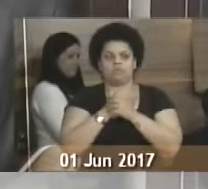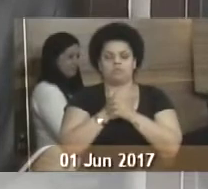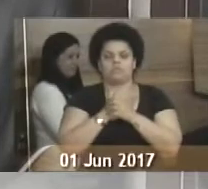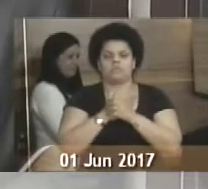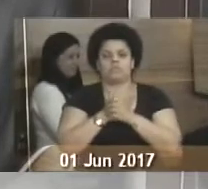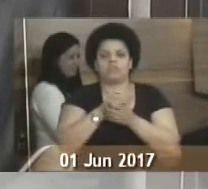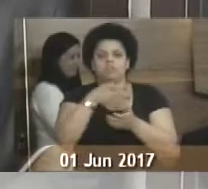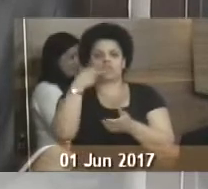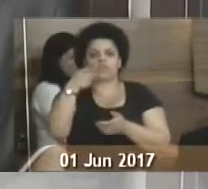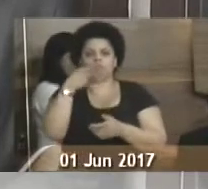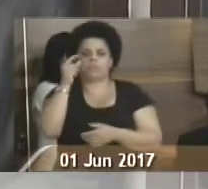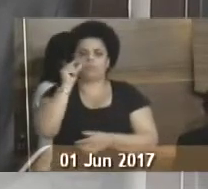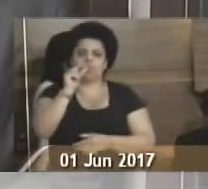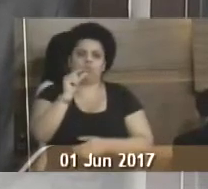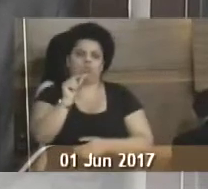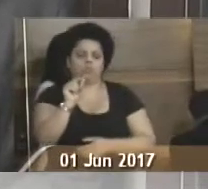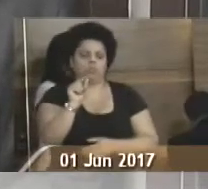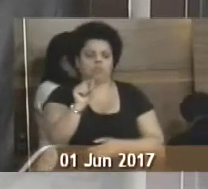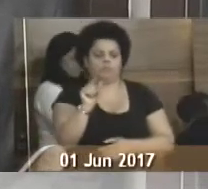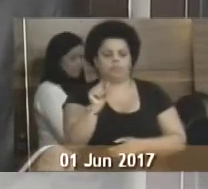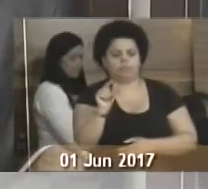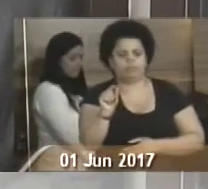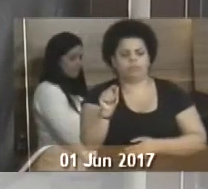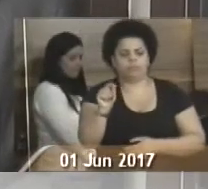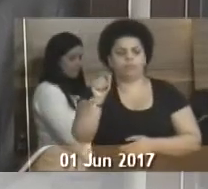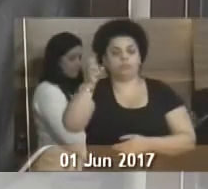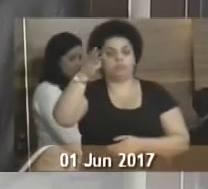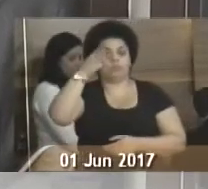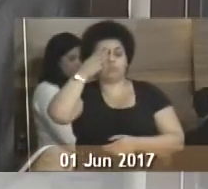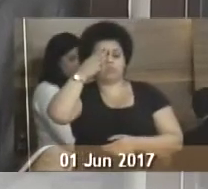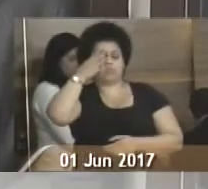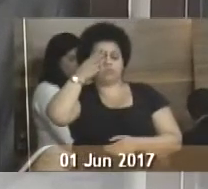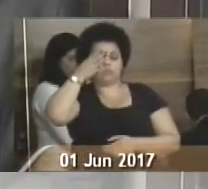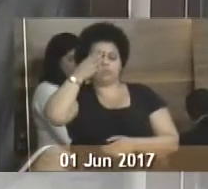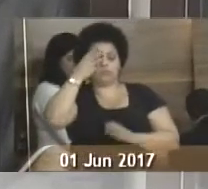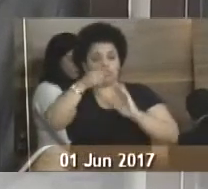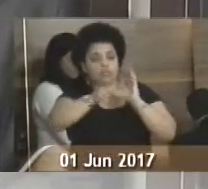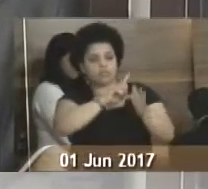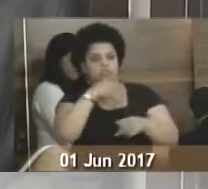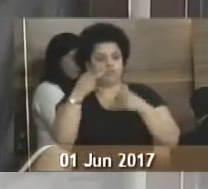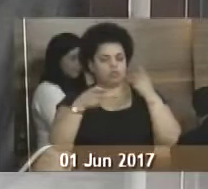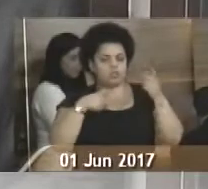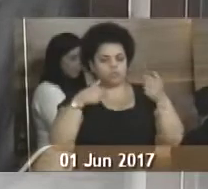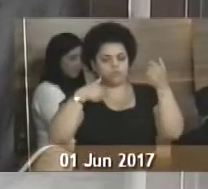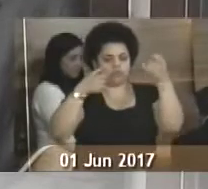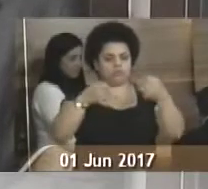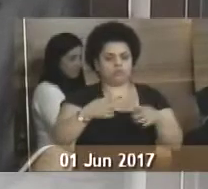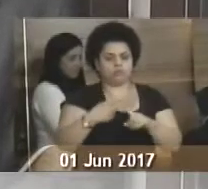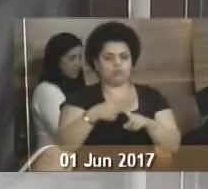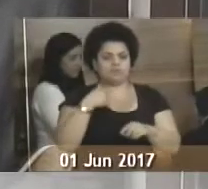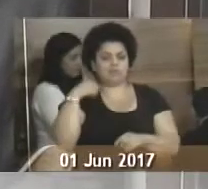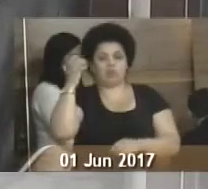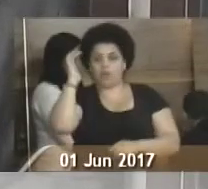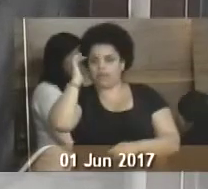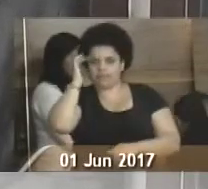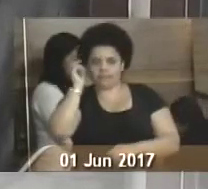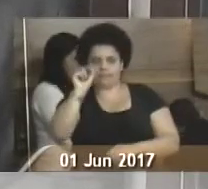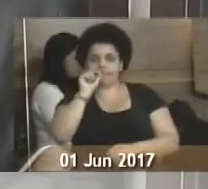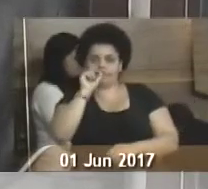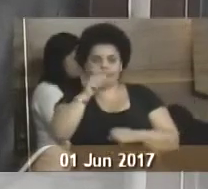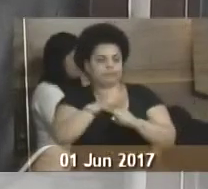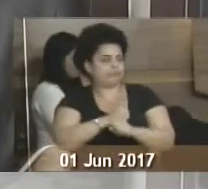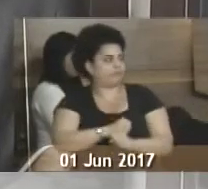falar aqui um pouco sobre o Shopping Piratas aqui, antes de eu falar das minhas indicações, que eu acho um absurdo